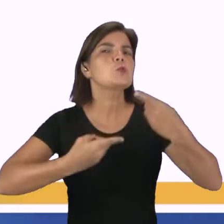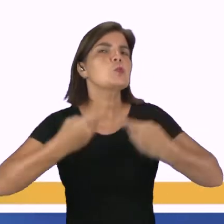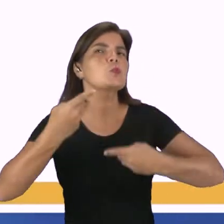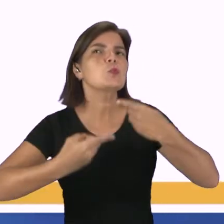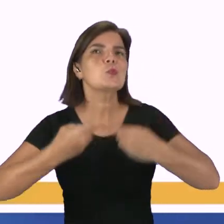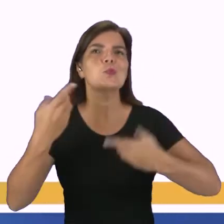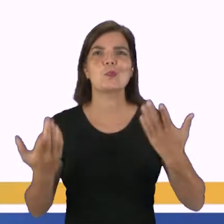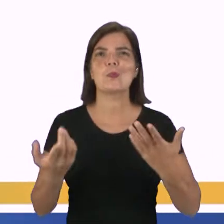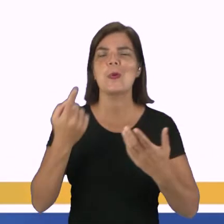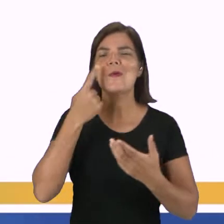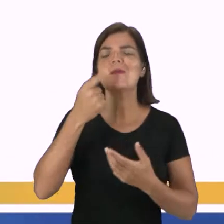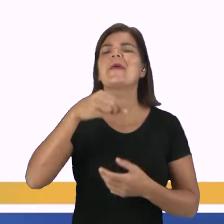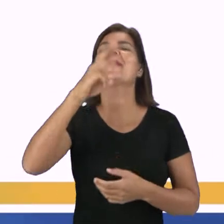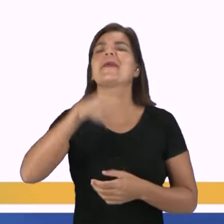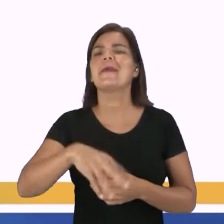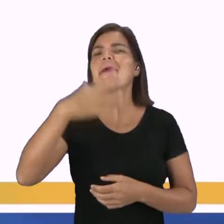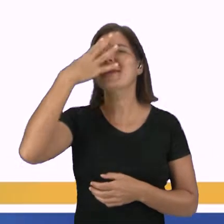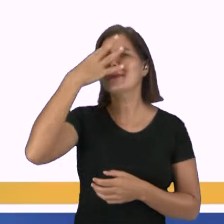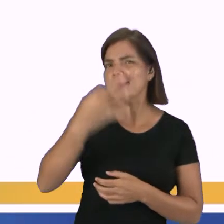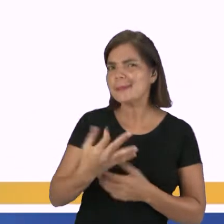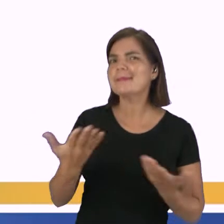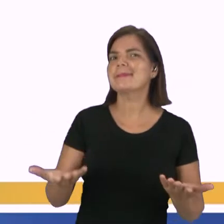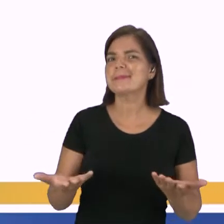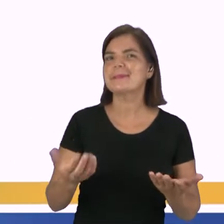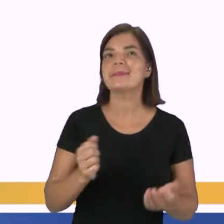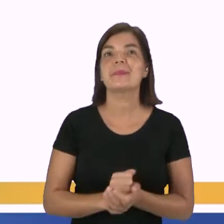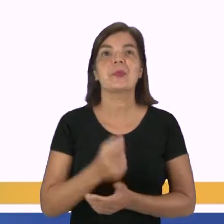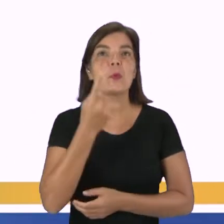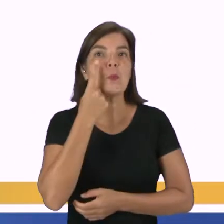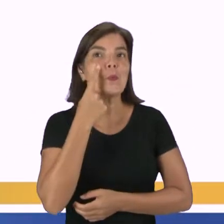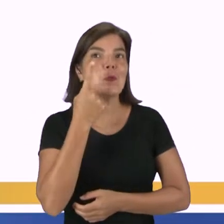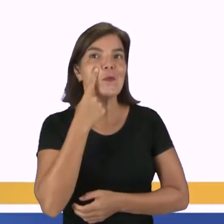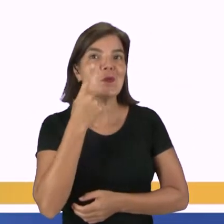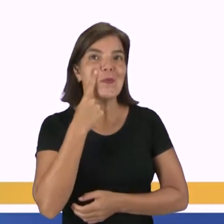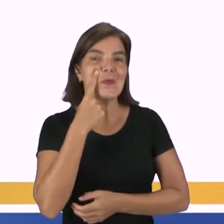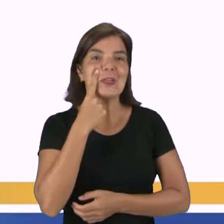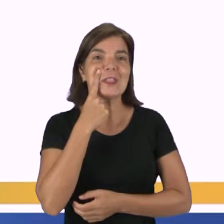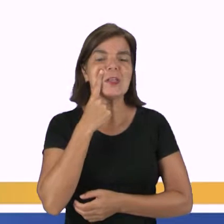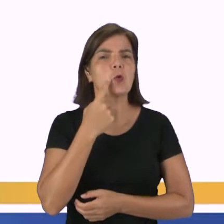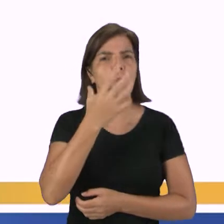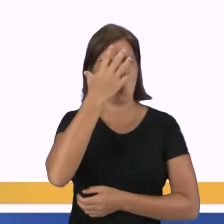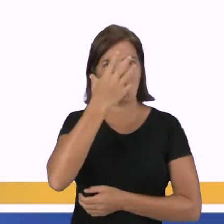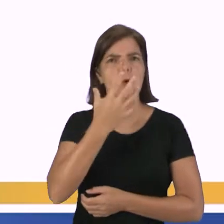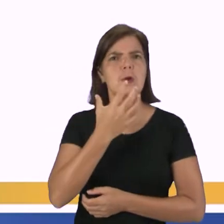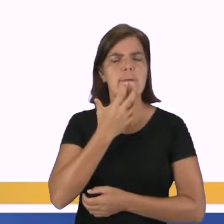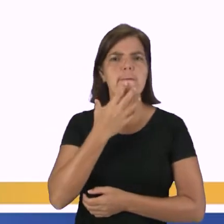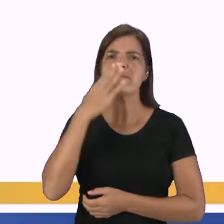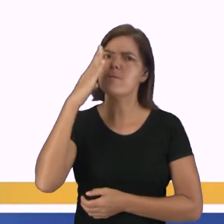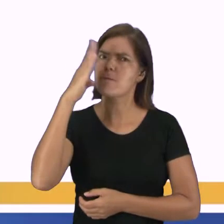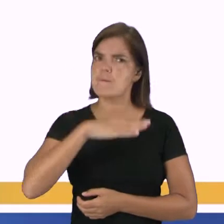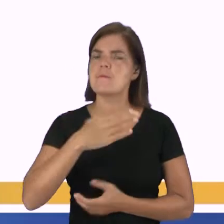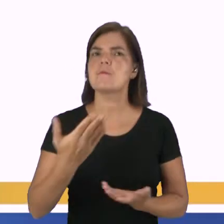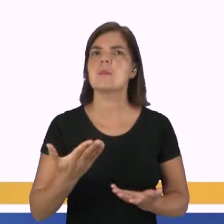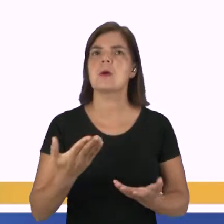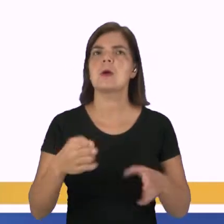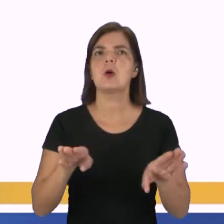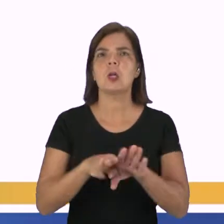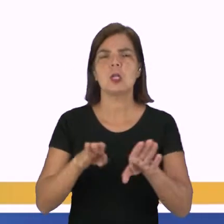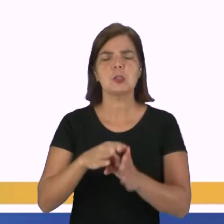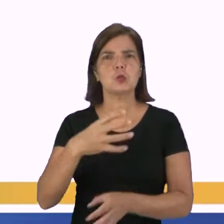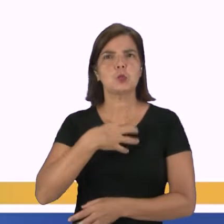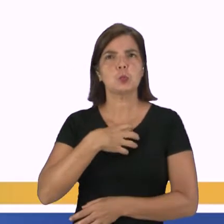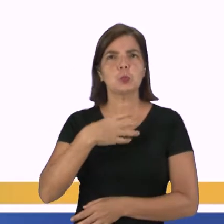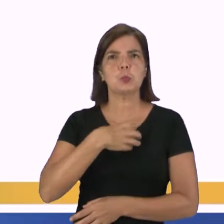discussão para ver quem tem razão. Observa-se que estão aborrecidos e agressivos. Esse tipo de